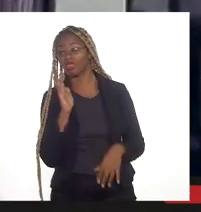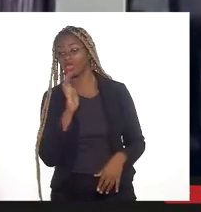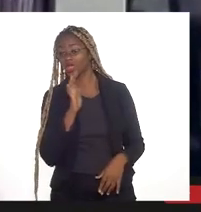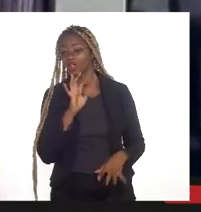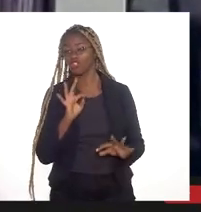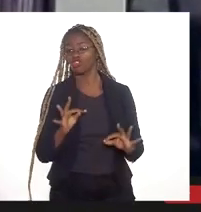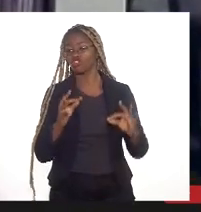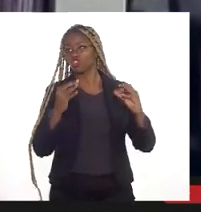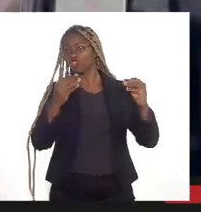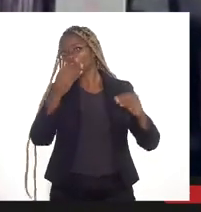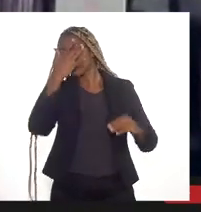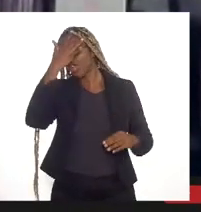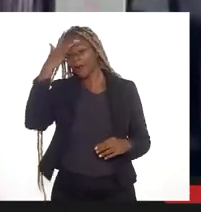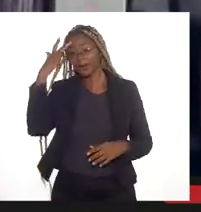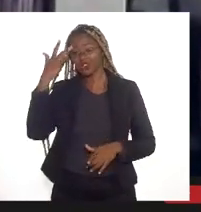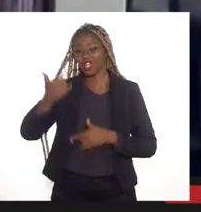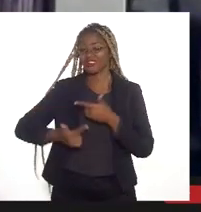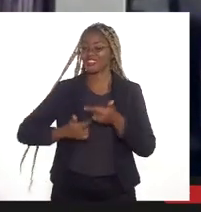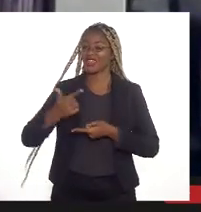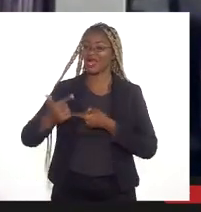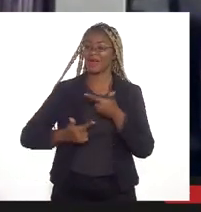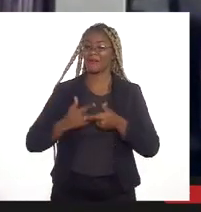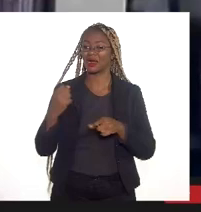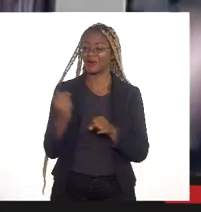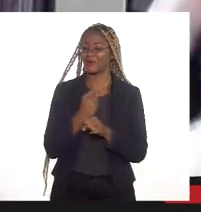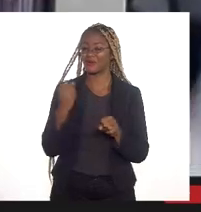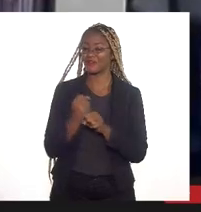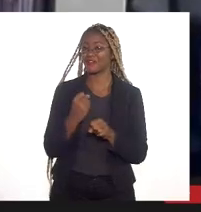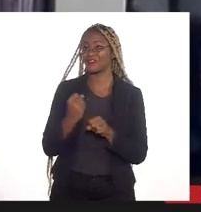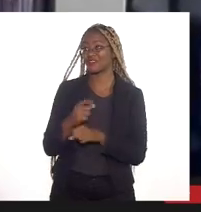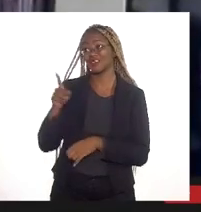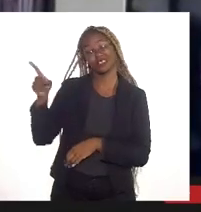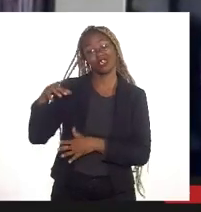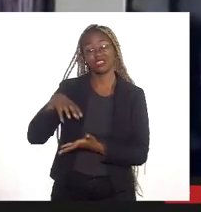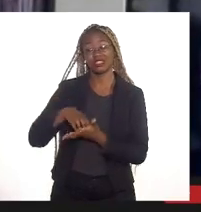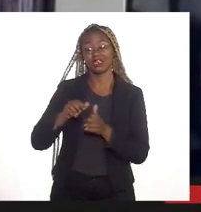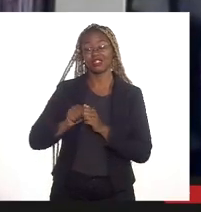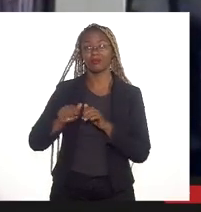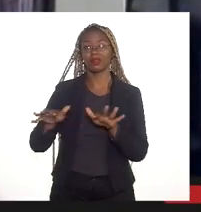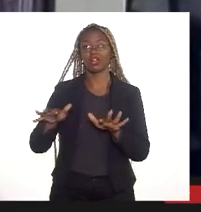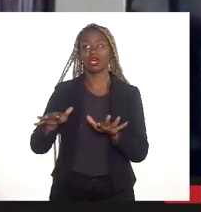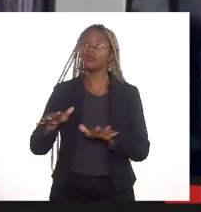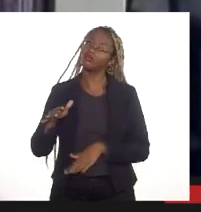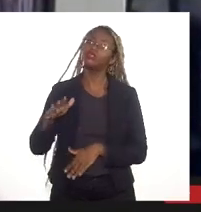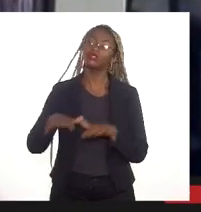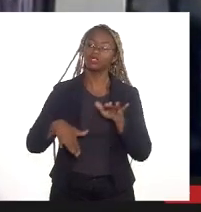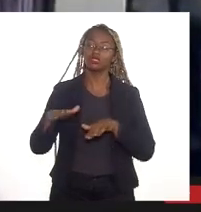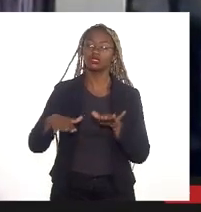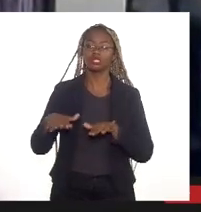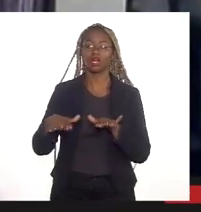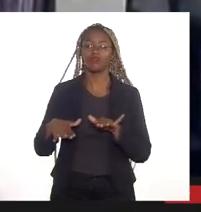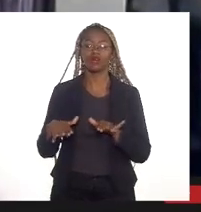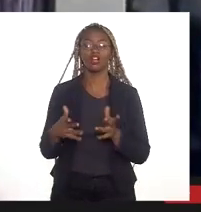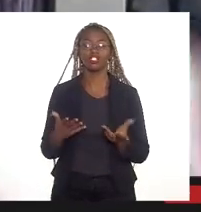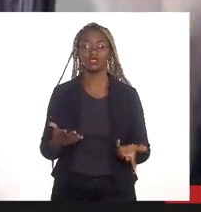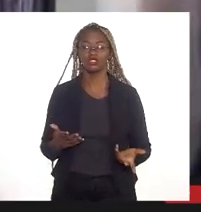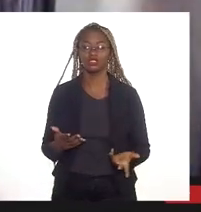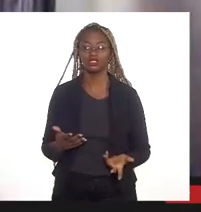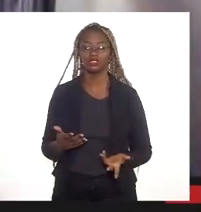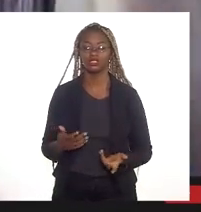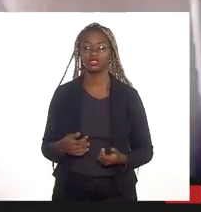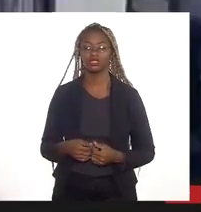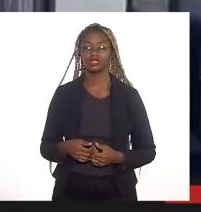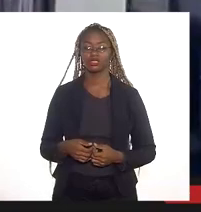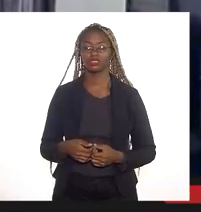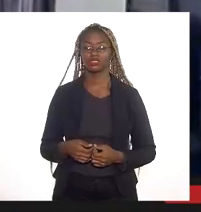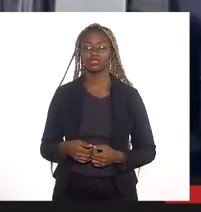todas as pessoas que trabalharam na construção do centro de abastimento, provavelmente, não vão ter as